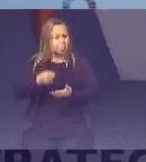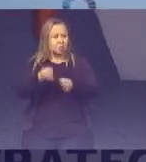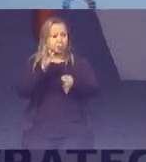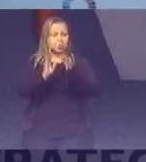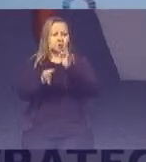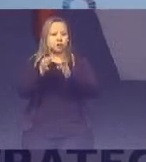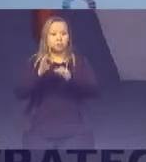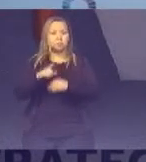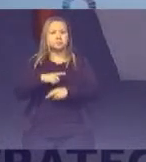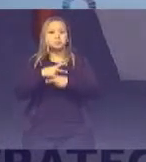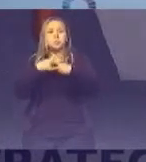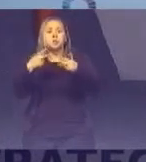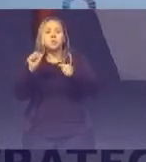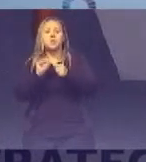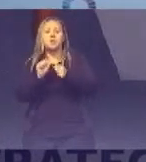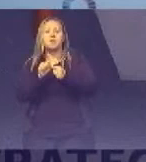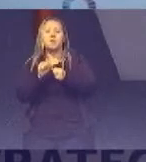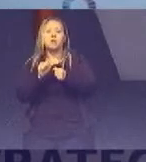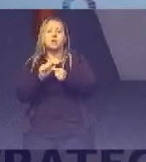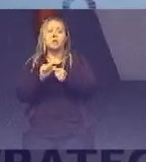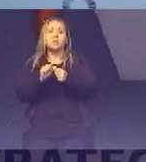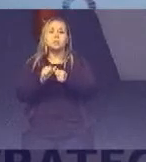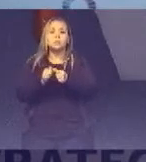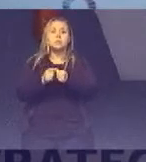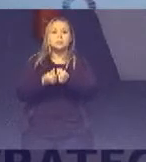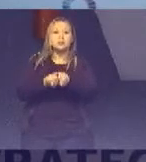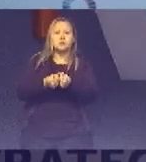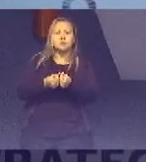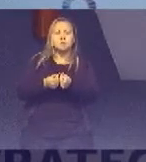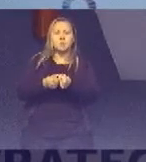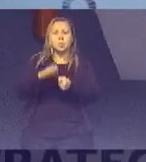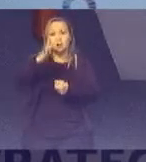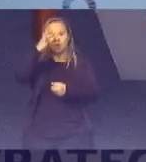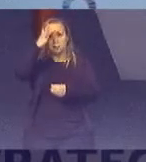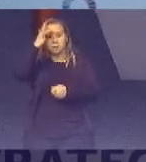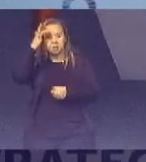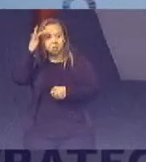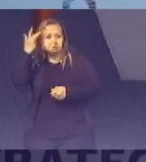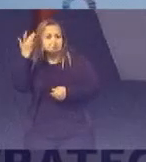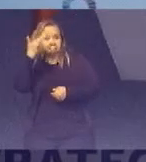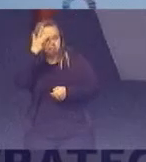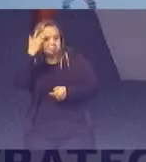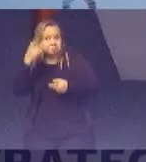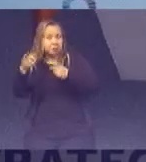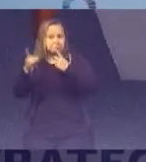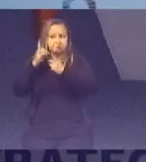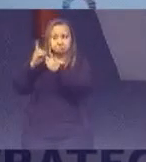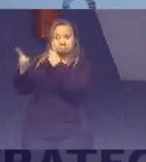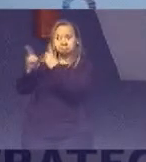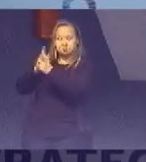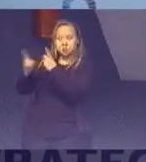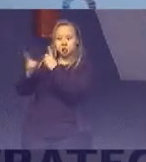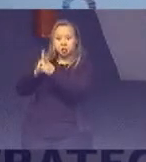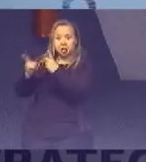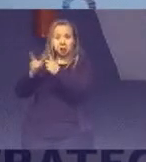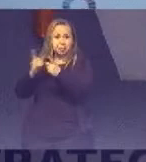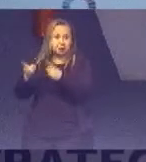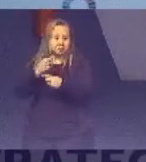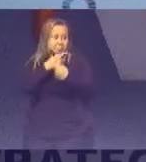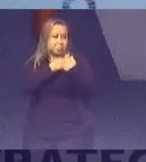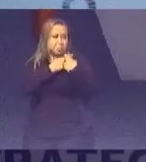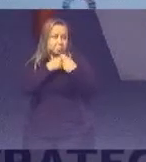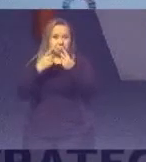coisa Que faz com que Os atores Não estejam Dialogando bem Nós precisamos Dialogar em cima